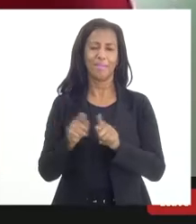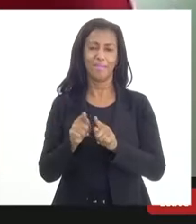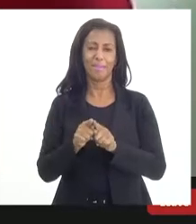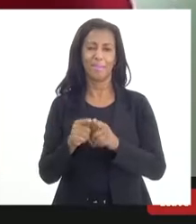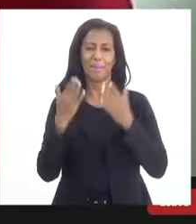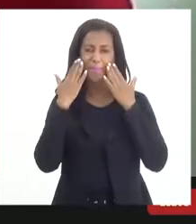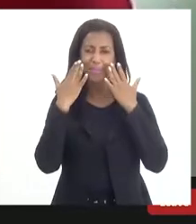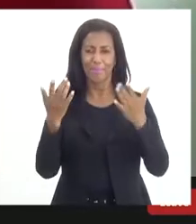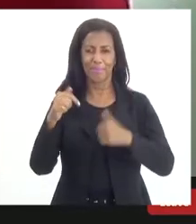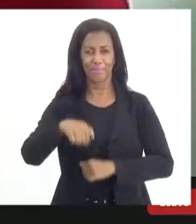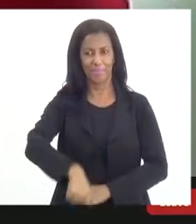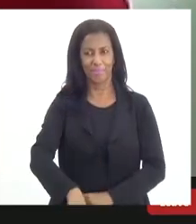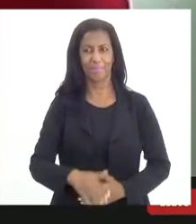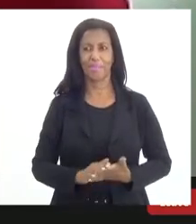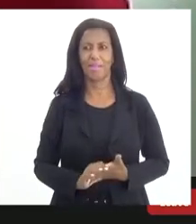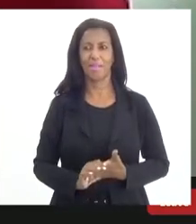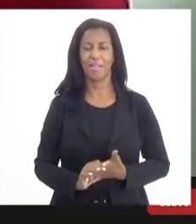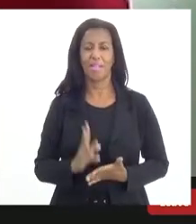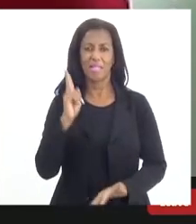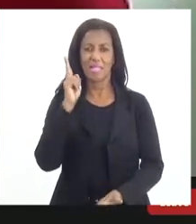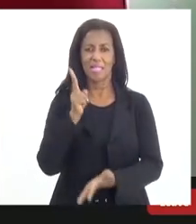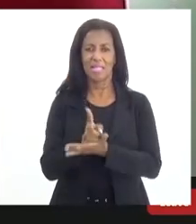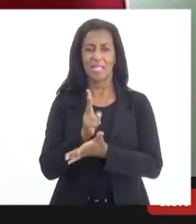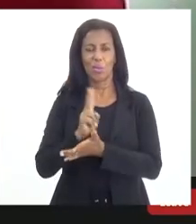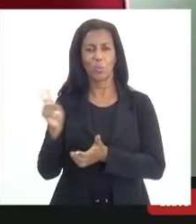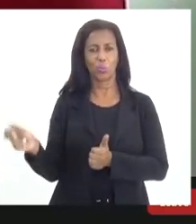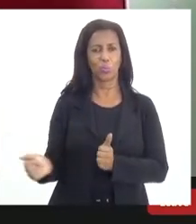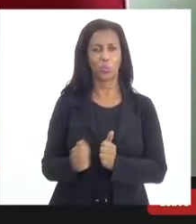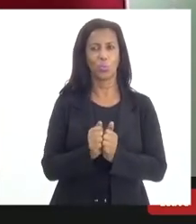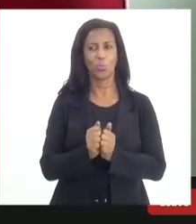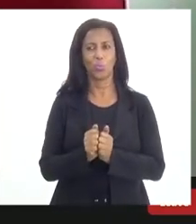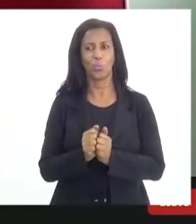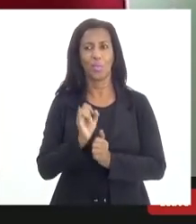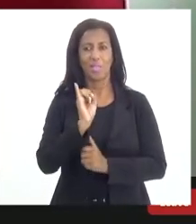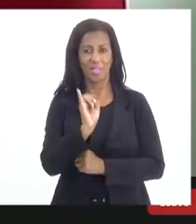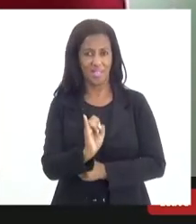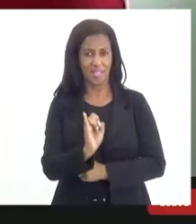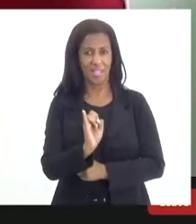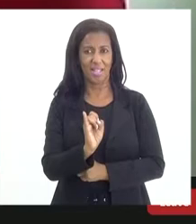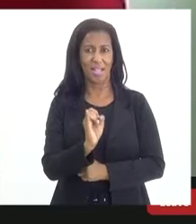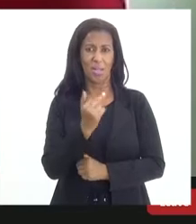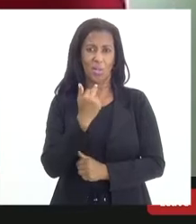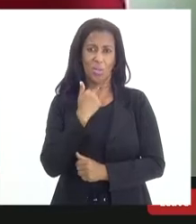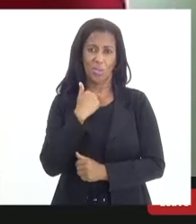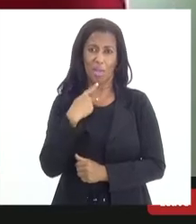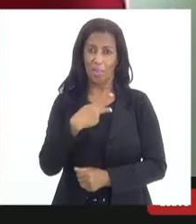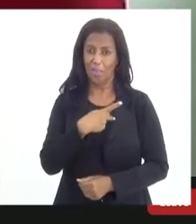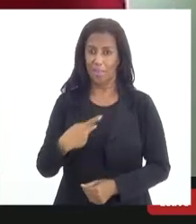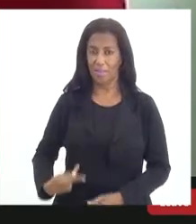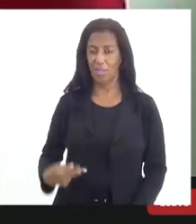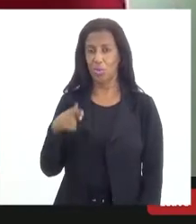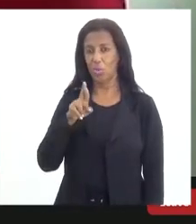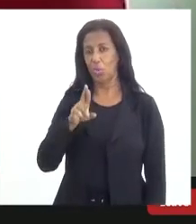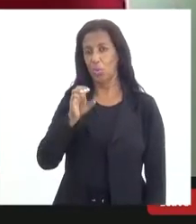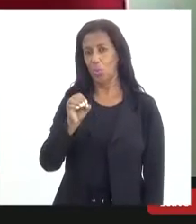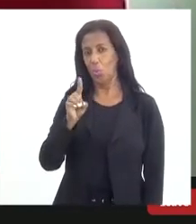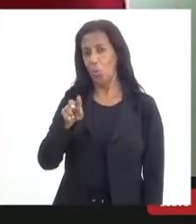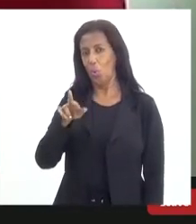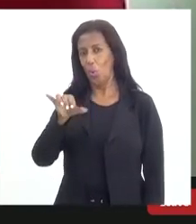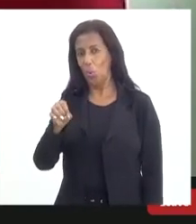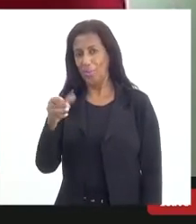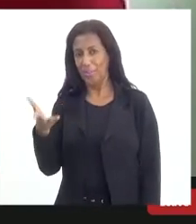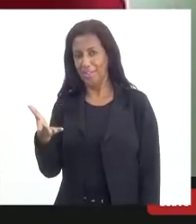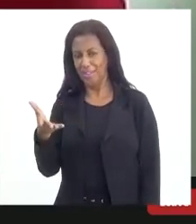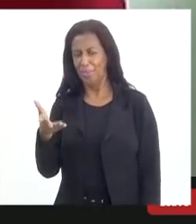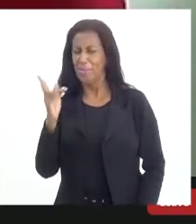Augusta, o COSEMES sempre está conosco. Se não é possível ao presidente Rodrigo Oliveira Estarço, ela